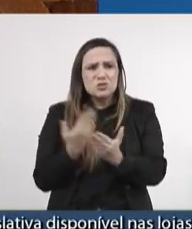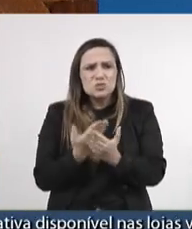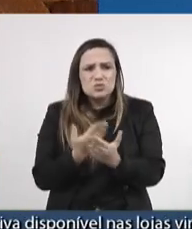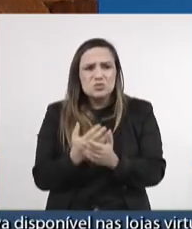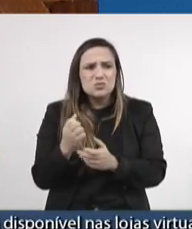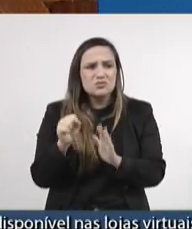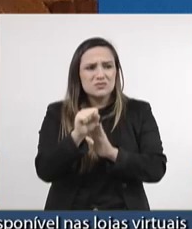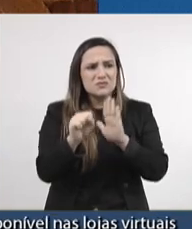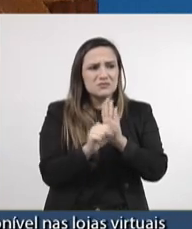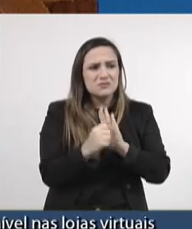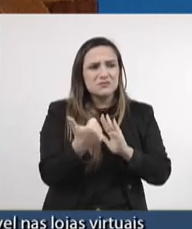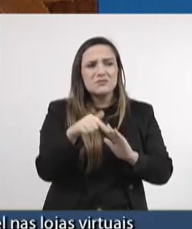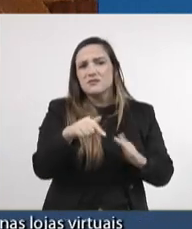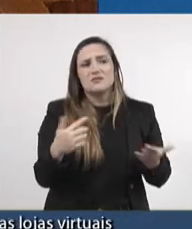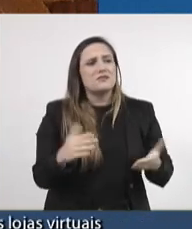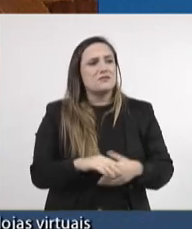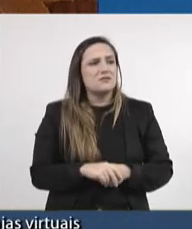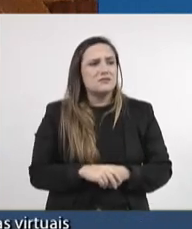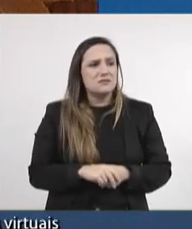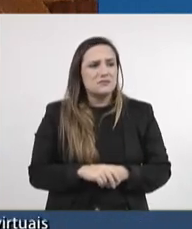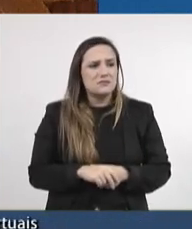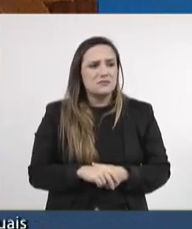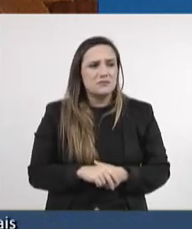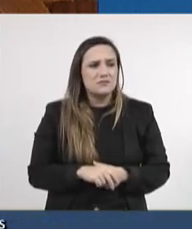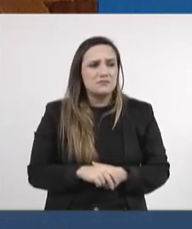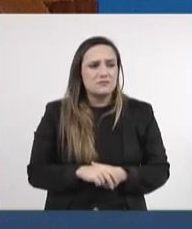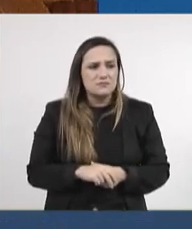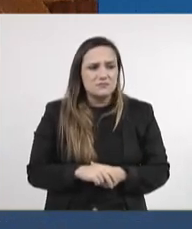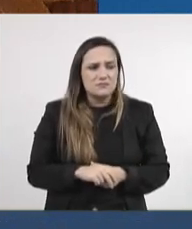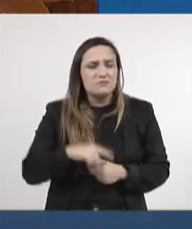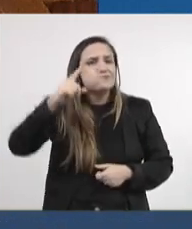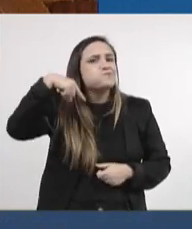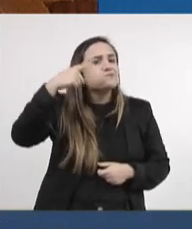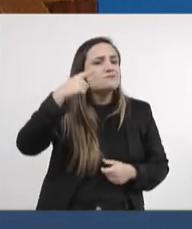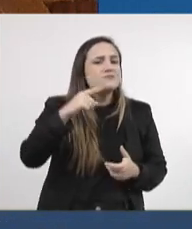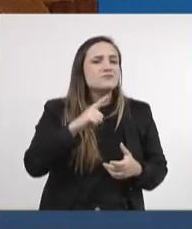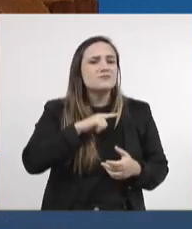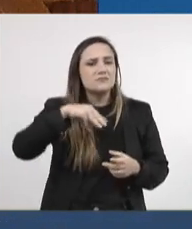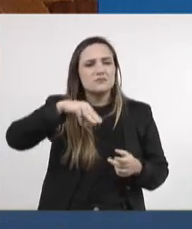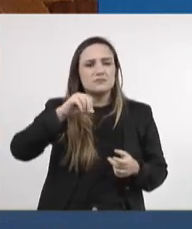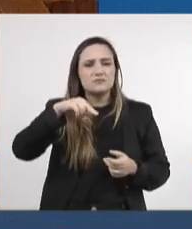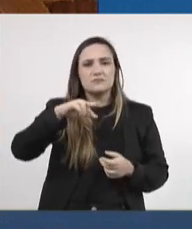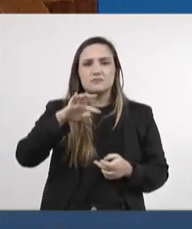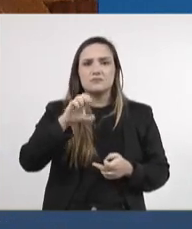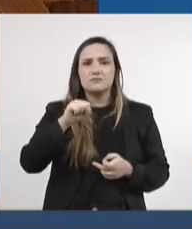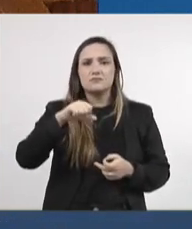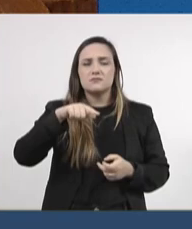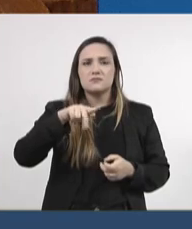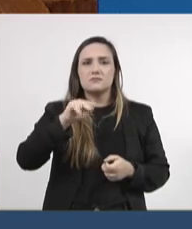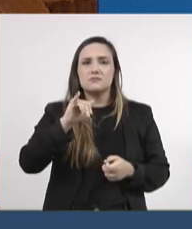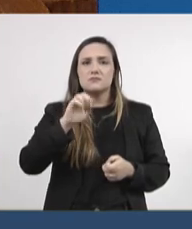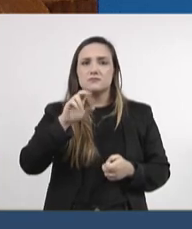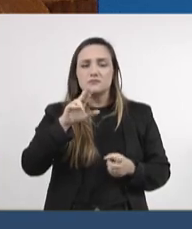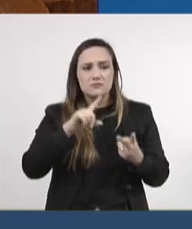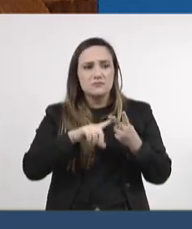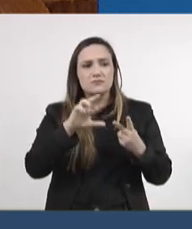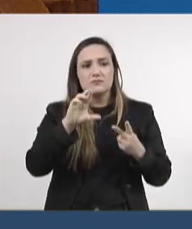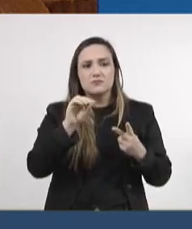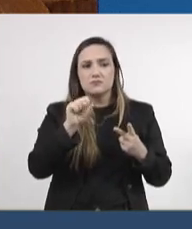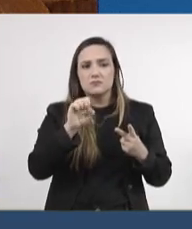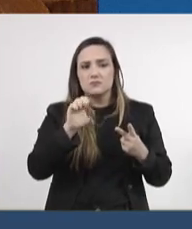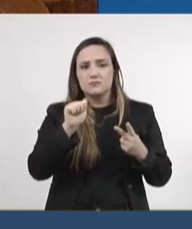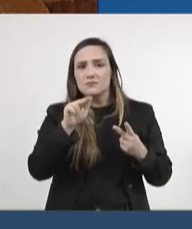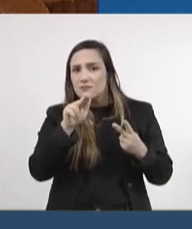século XVII. A advocacia, as obras de Montesquieu, de Rousseau, são obras